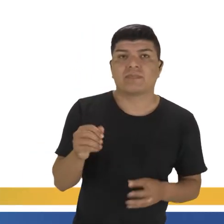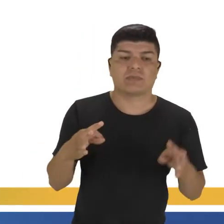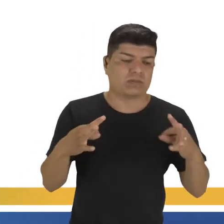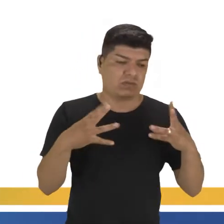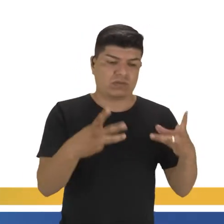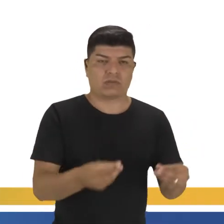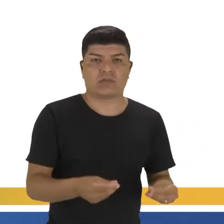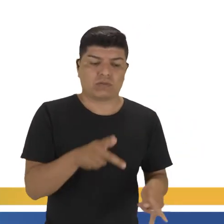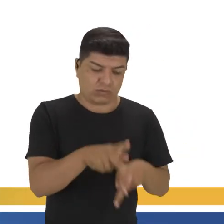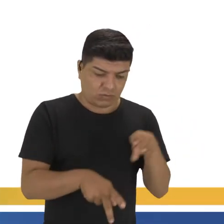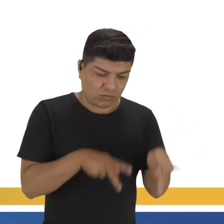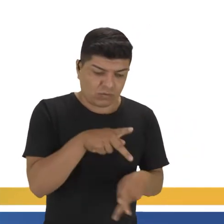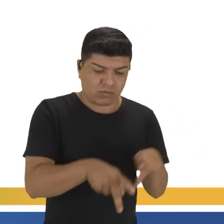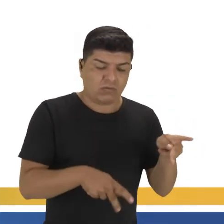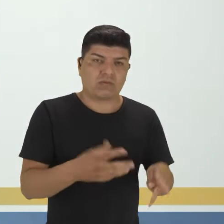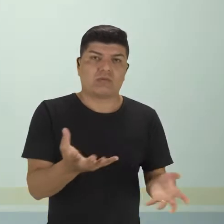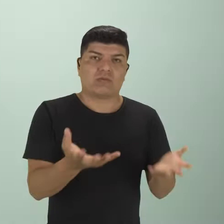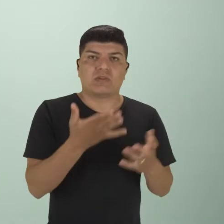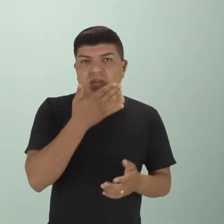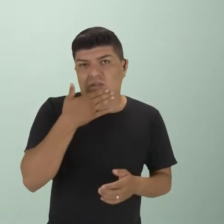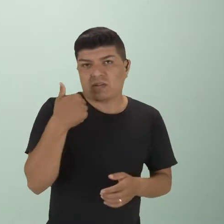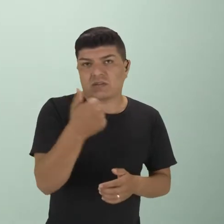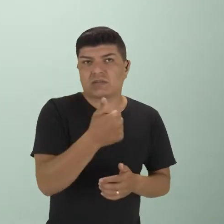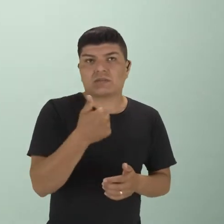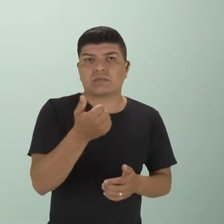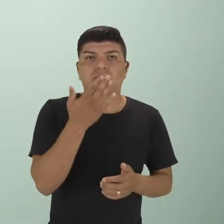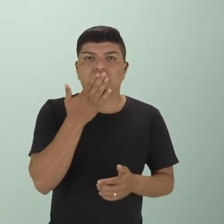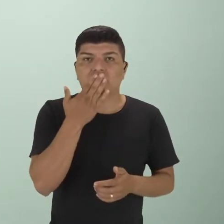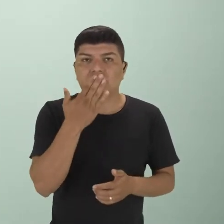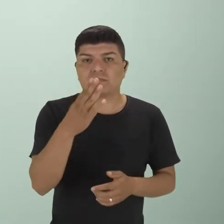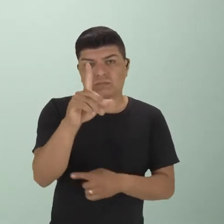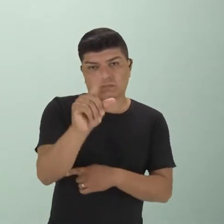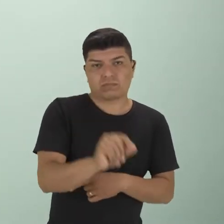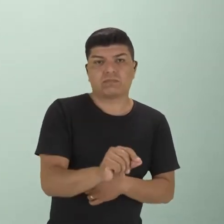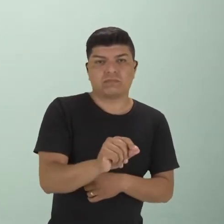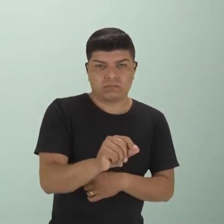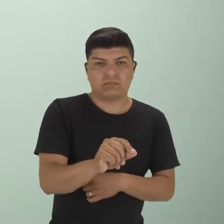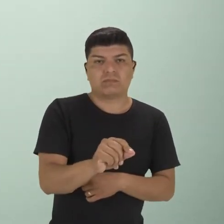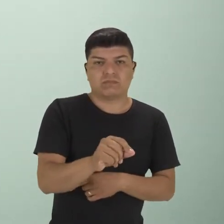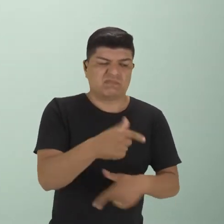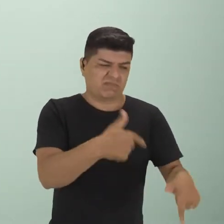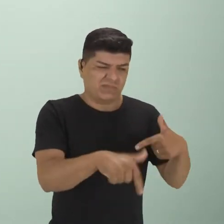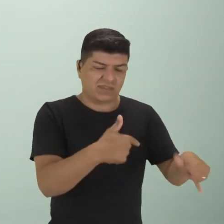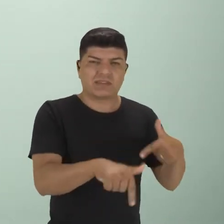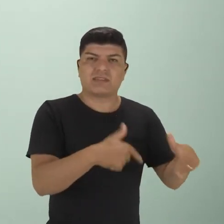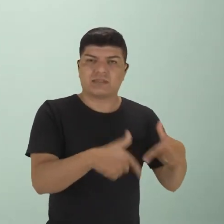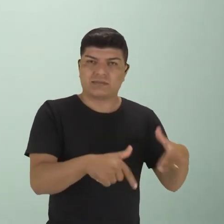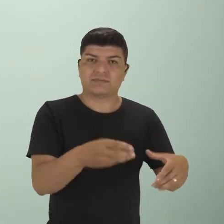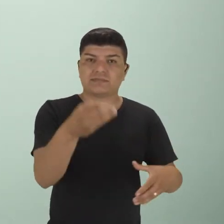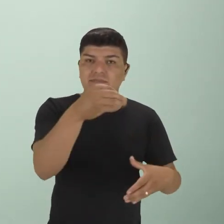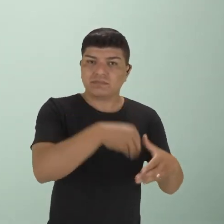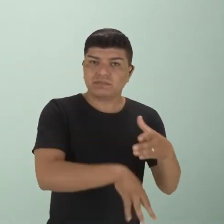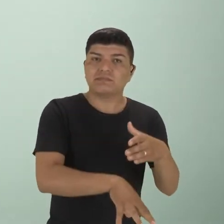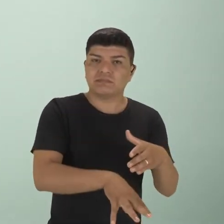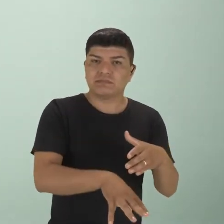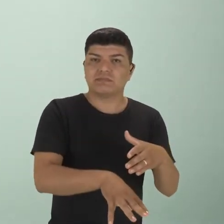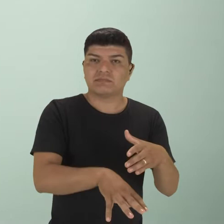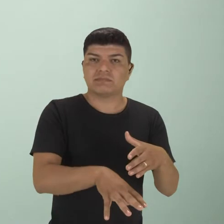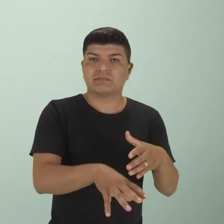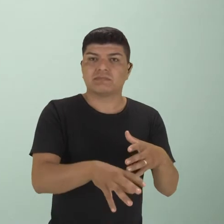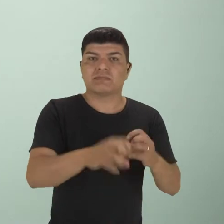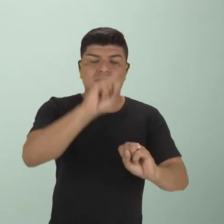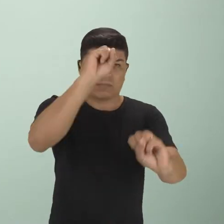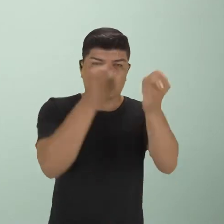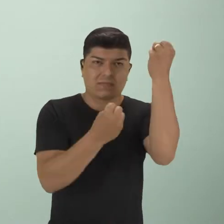O resultado disso tudo foi o povo querendo melhoria, pedindo para diminuir a quantidade de trabalho dentro das nascentes